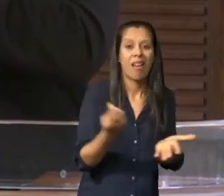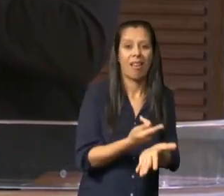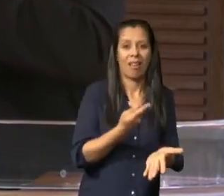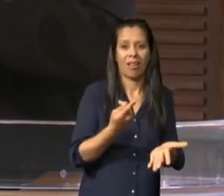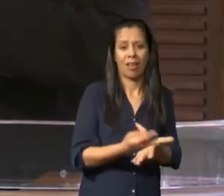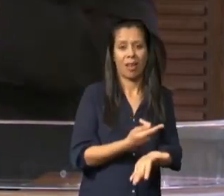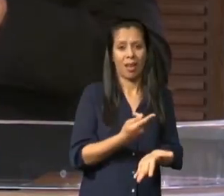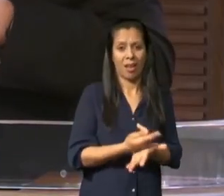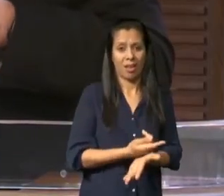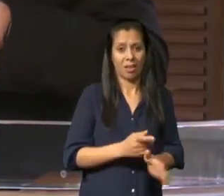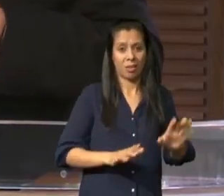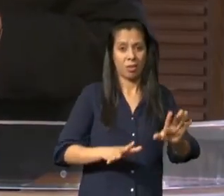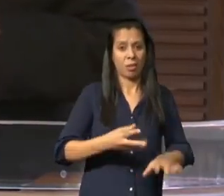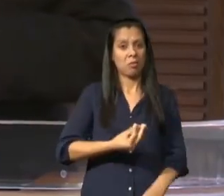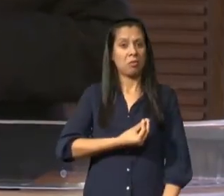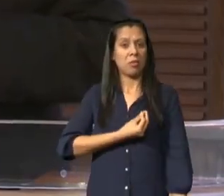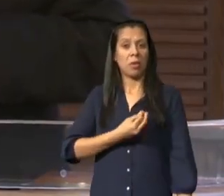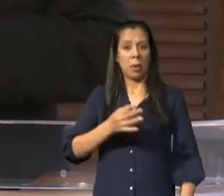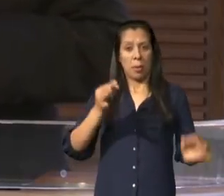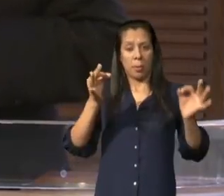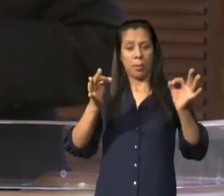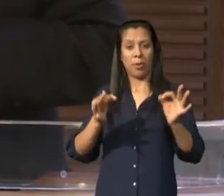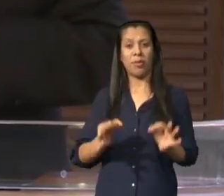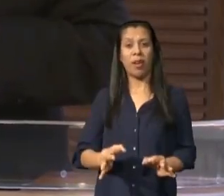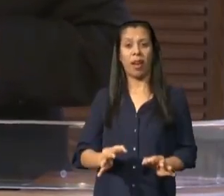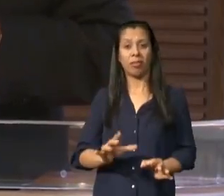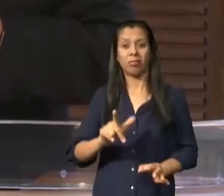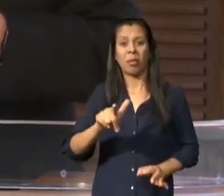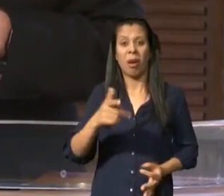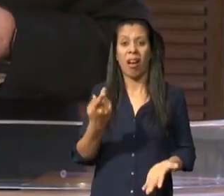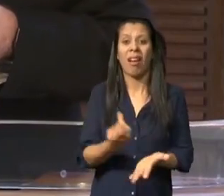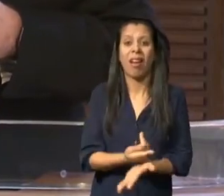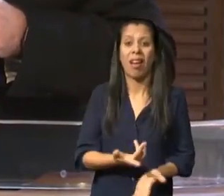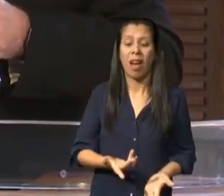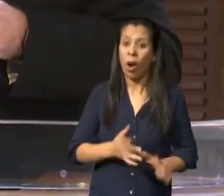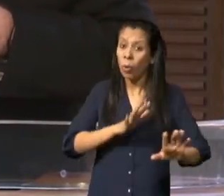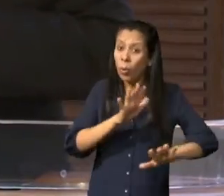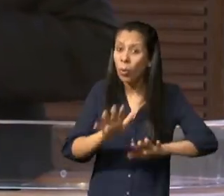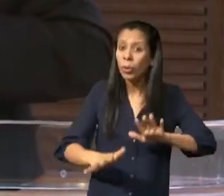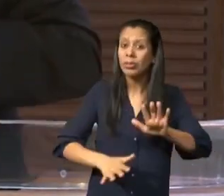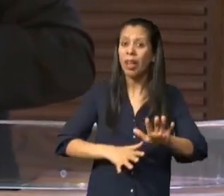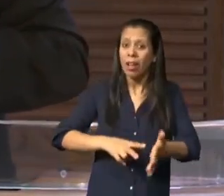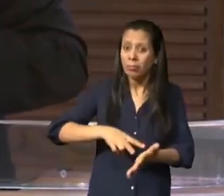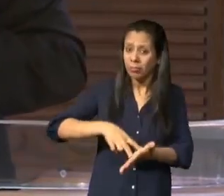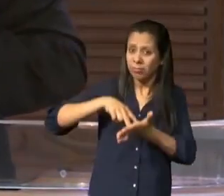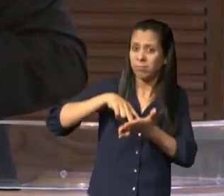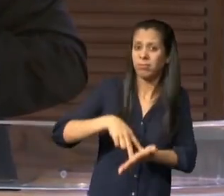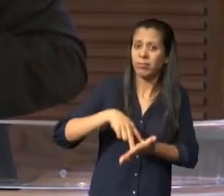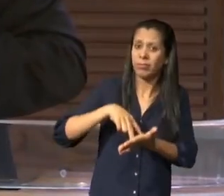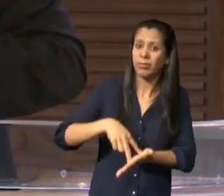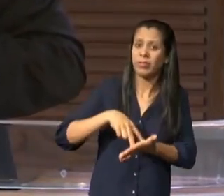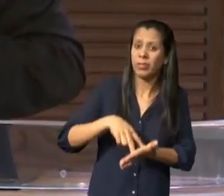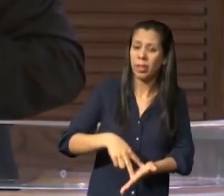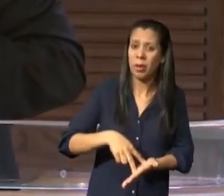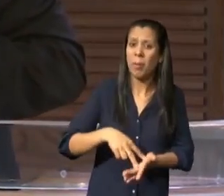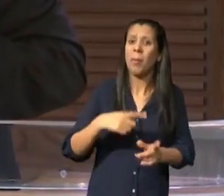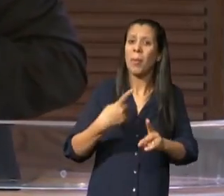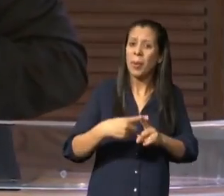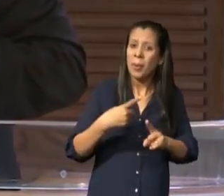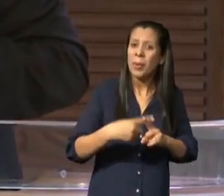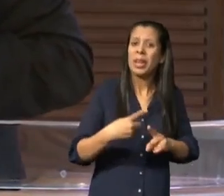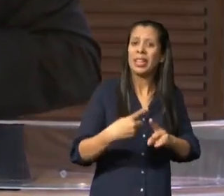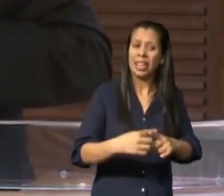esse é um alerta precioso mas o verso continua verso 13 olha o que diz ali não vos sobreveio tentação que não fosse